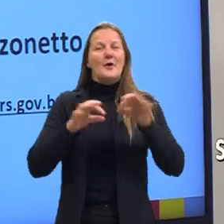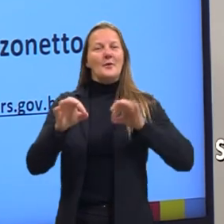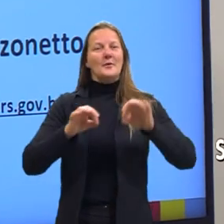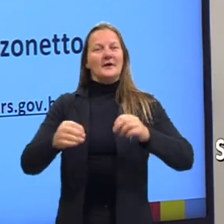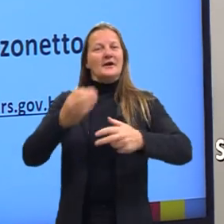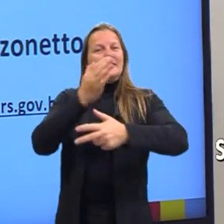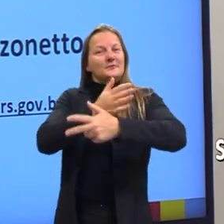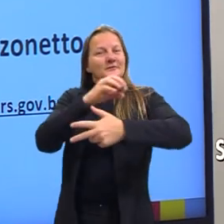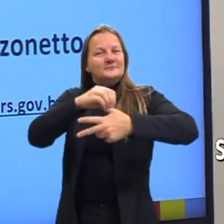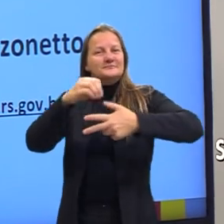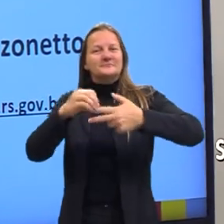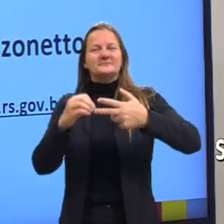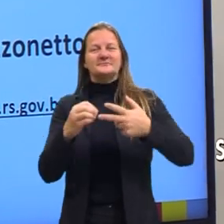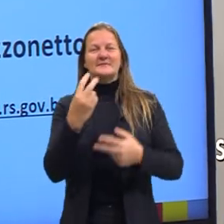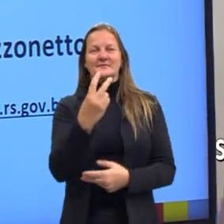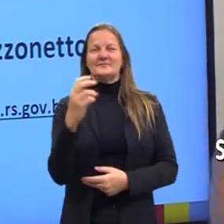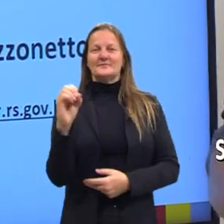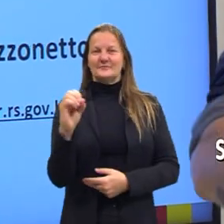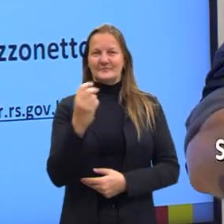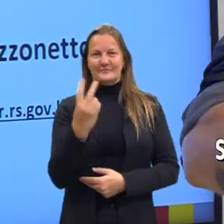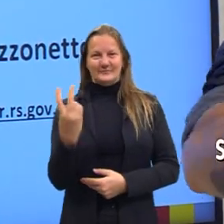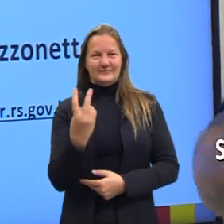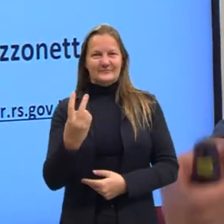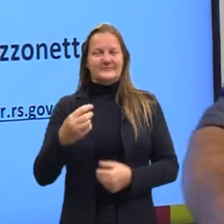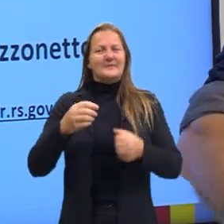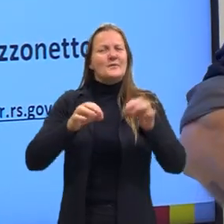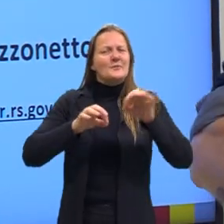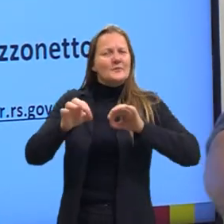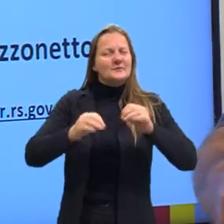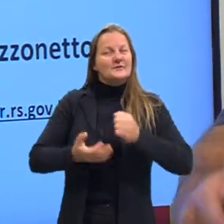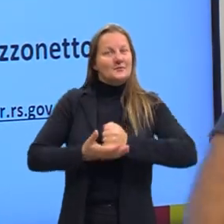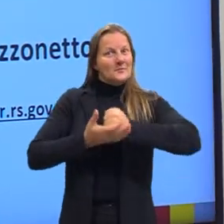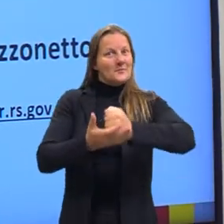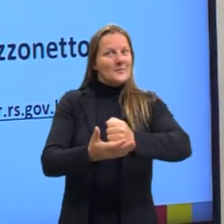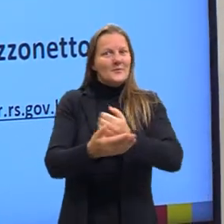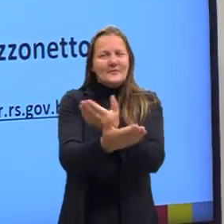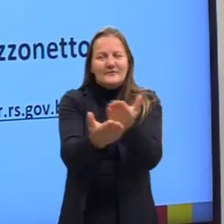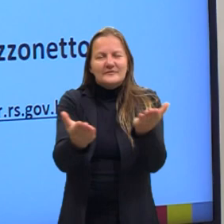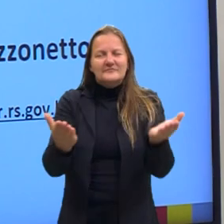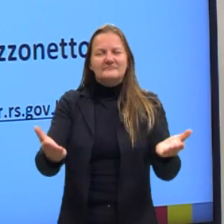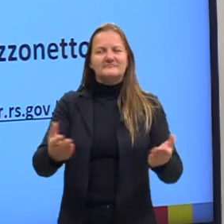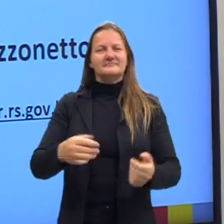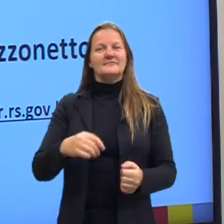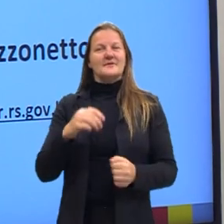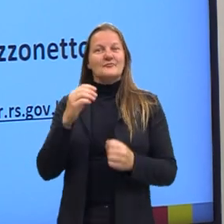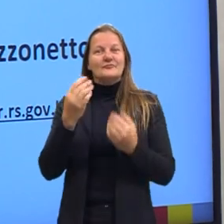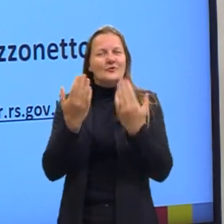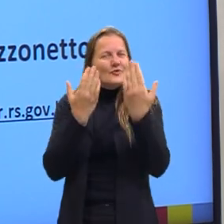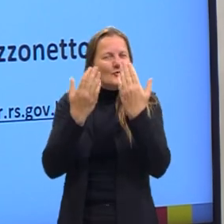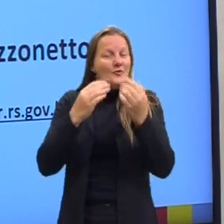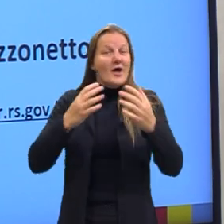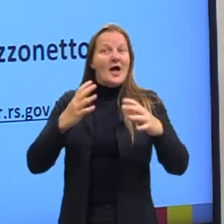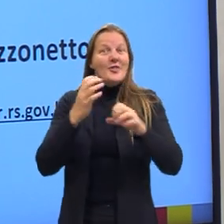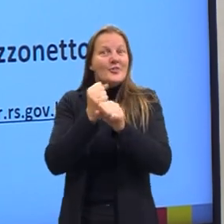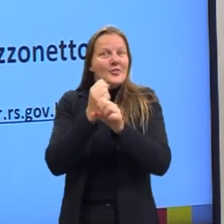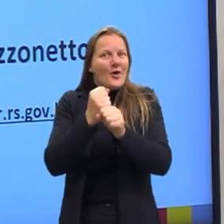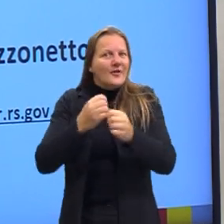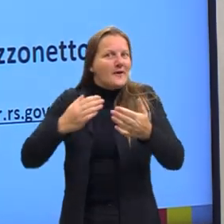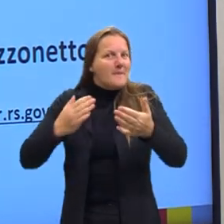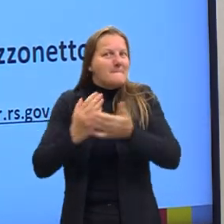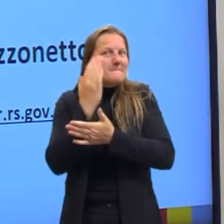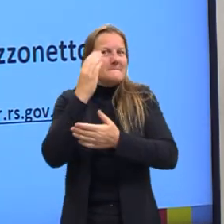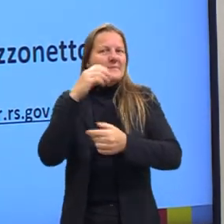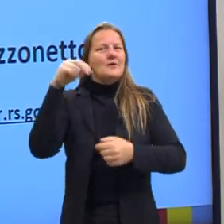do pré-ENEM 2022, um projeto de apoio para você tirar a melhor nota no ENEM que acontece